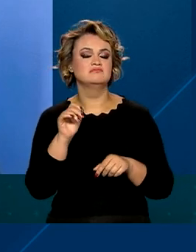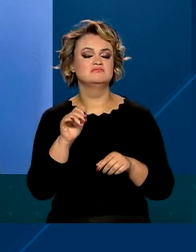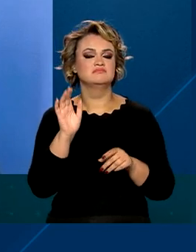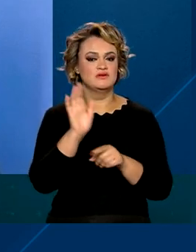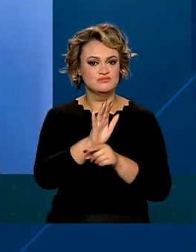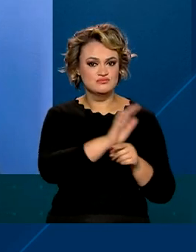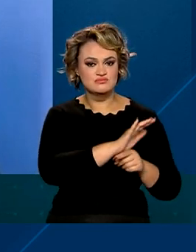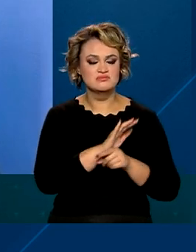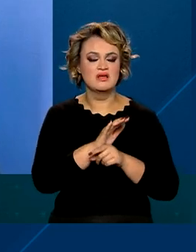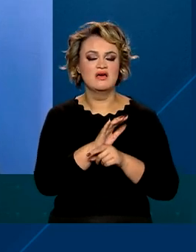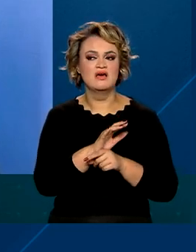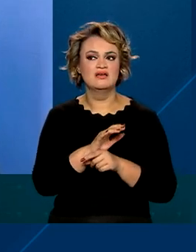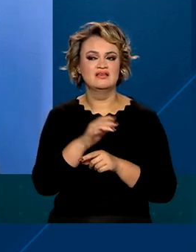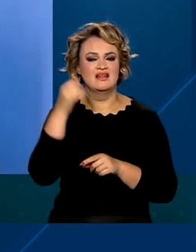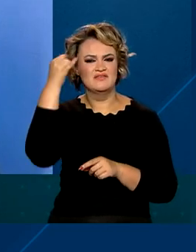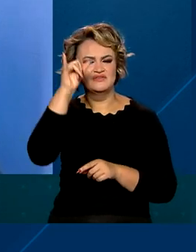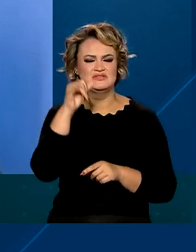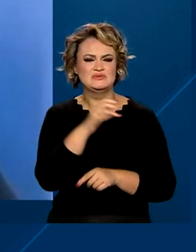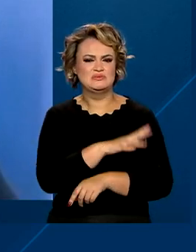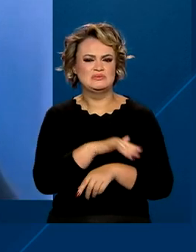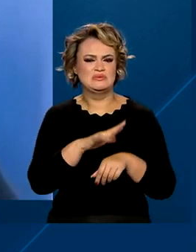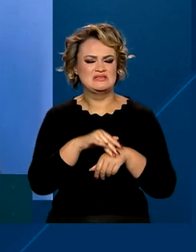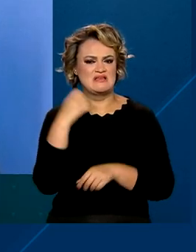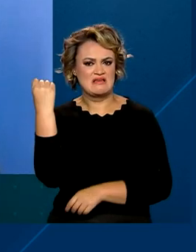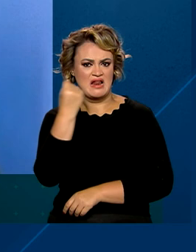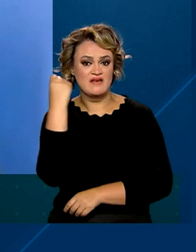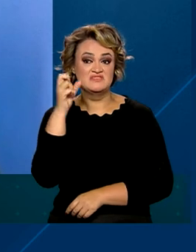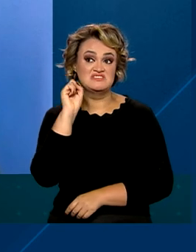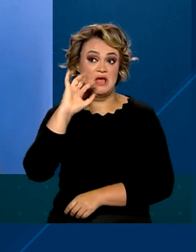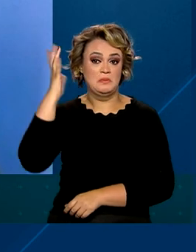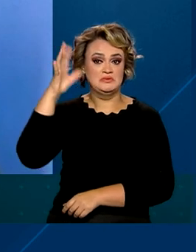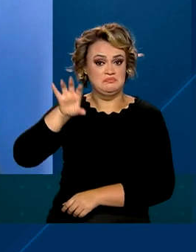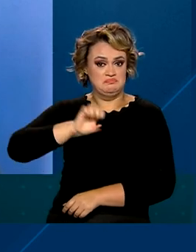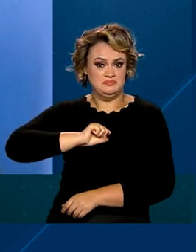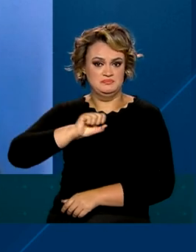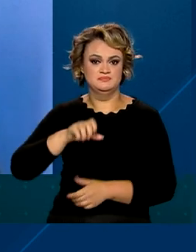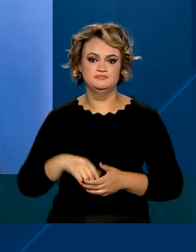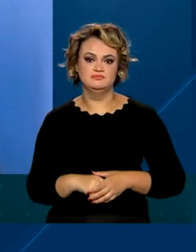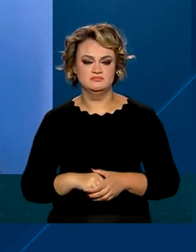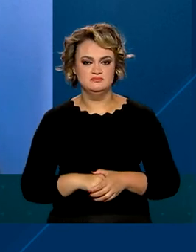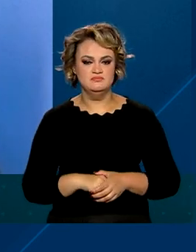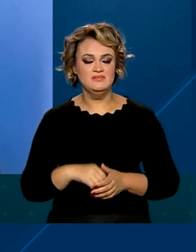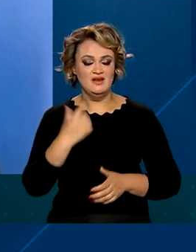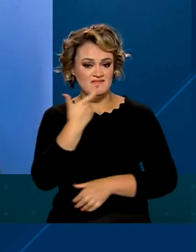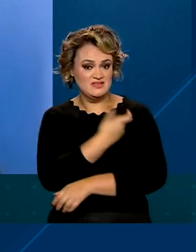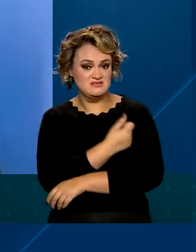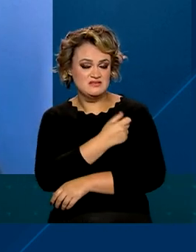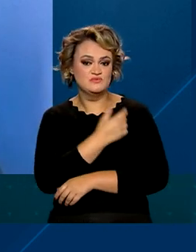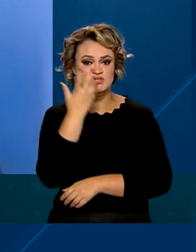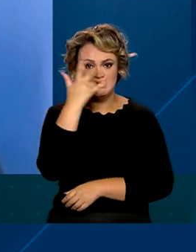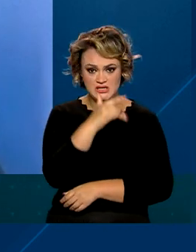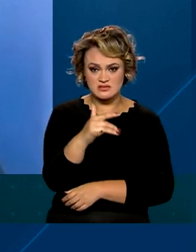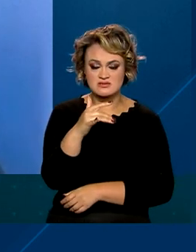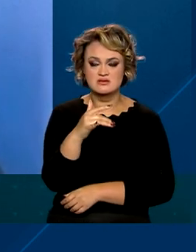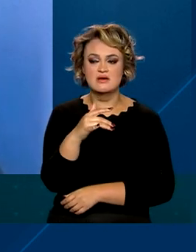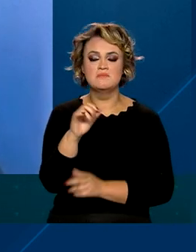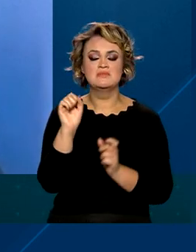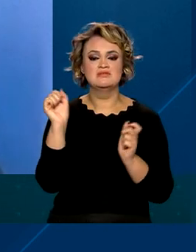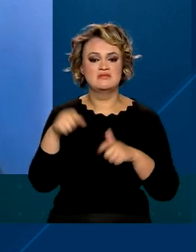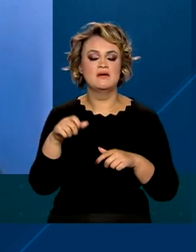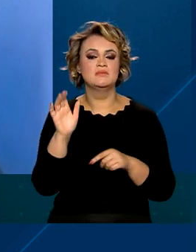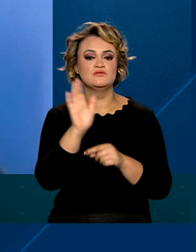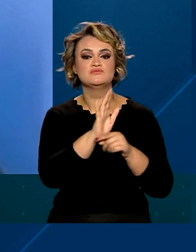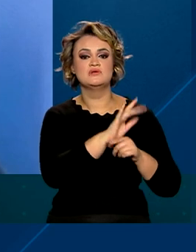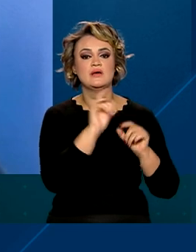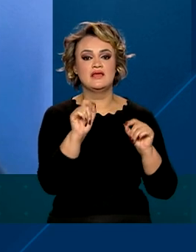evitar que elas fiquem gravemente doentes se contraírem o novo coronavírus. A vacinação de crianças também pode ajudar as